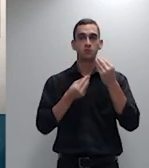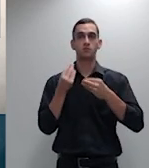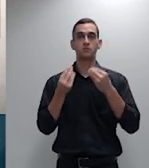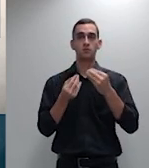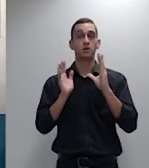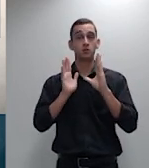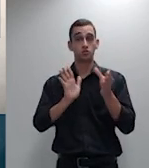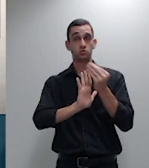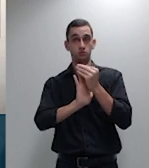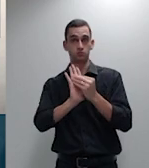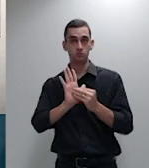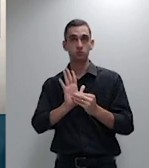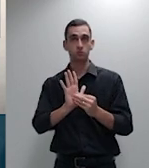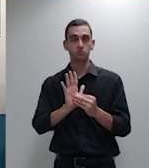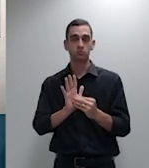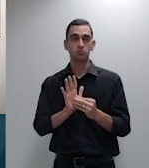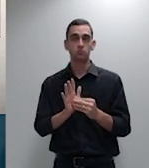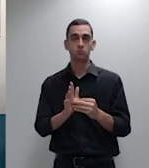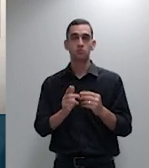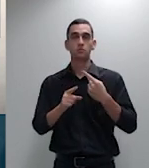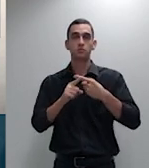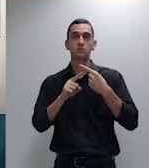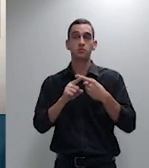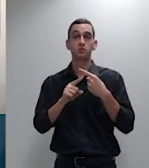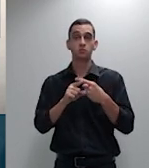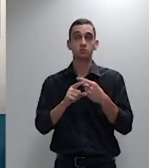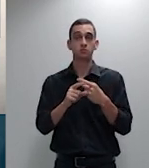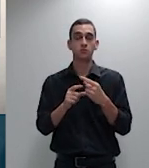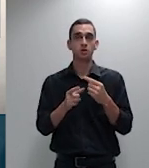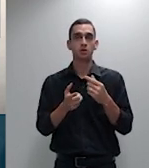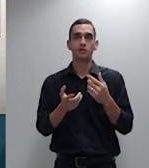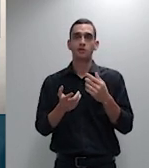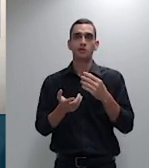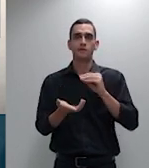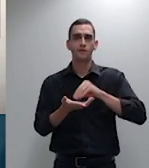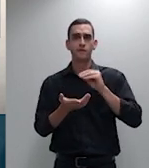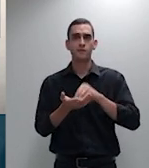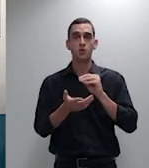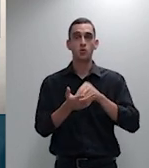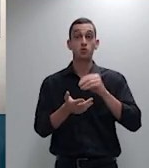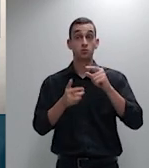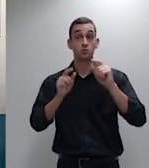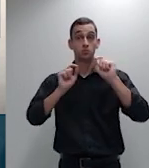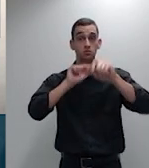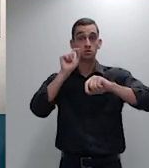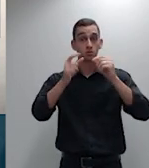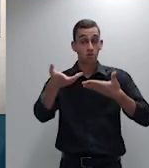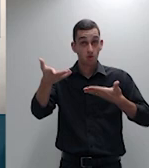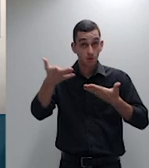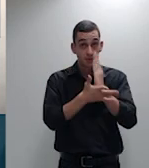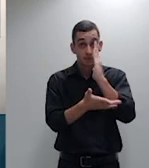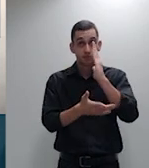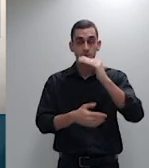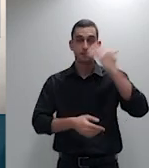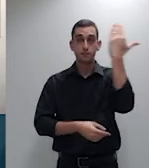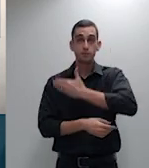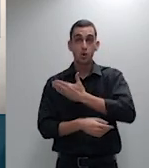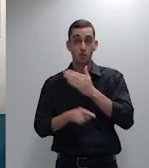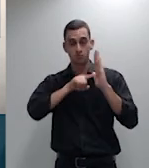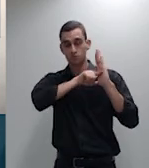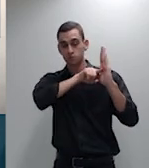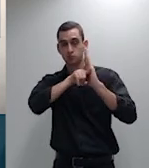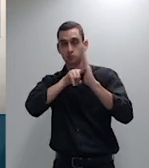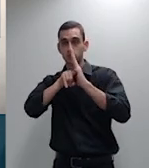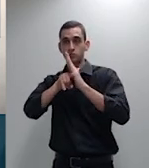o deferimento a priori da prova pericial atuarial em todos os processos de revisão de